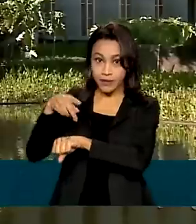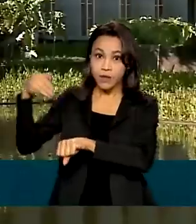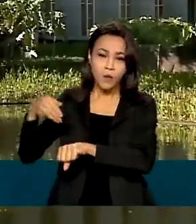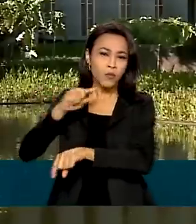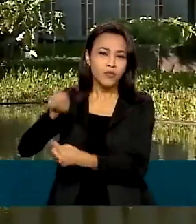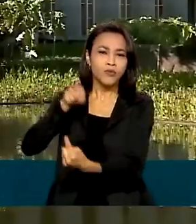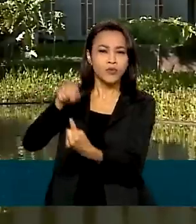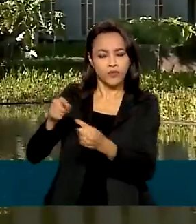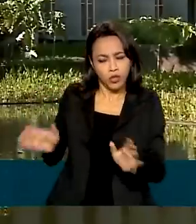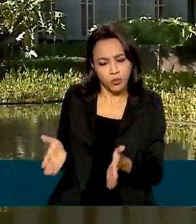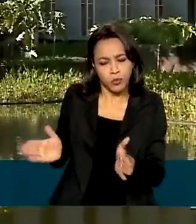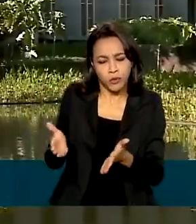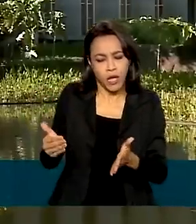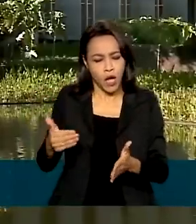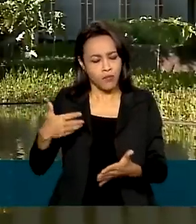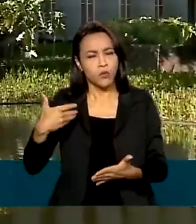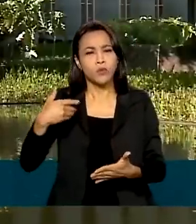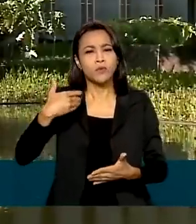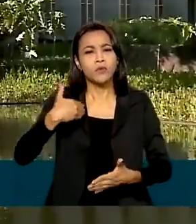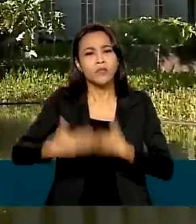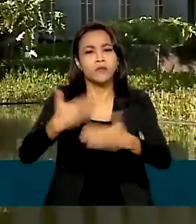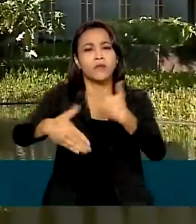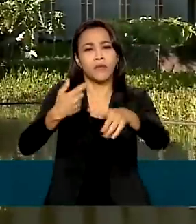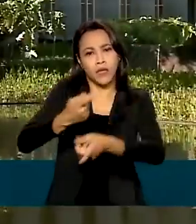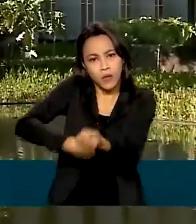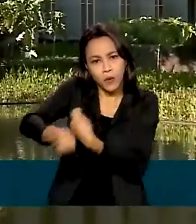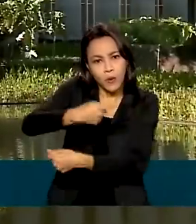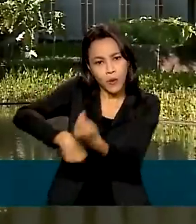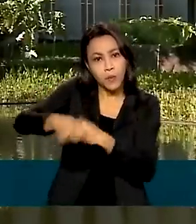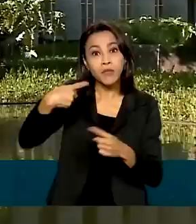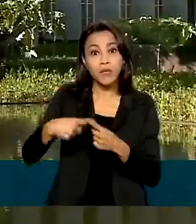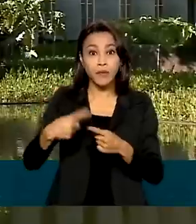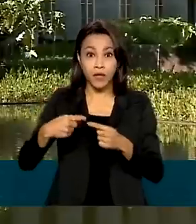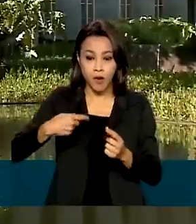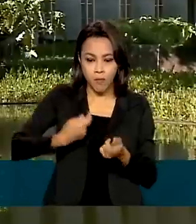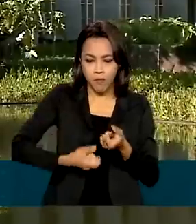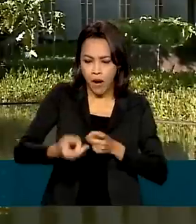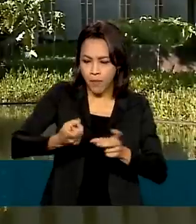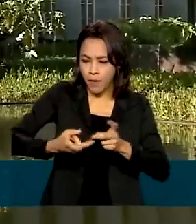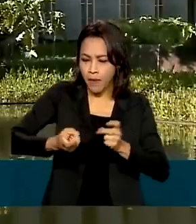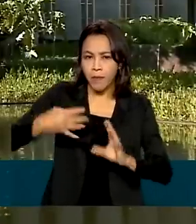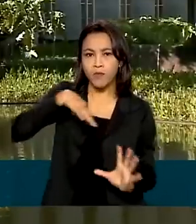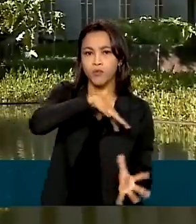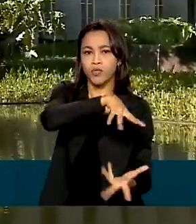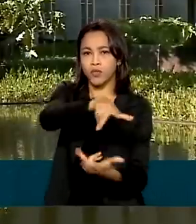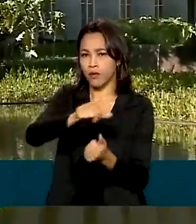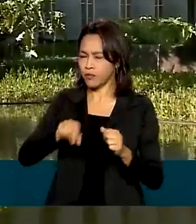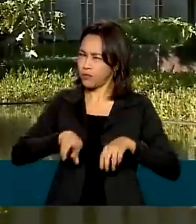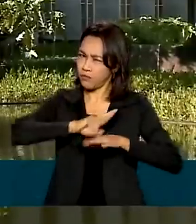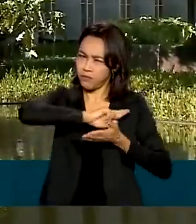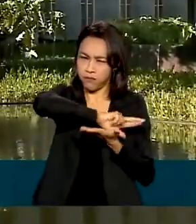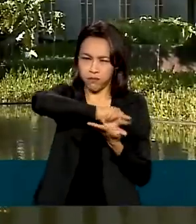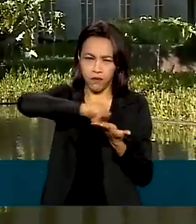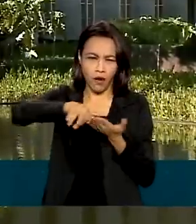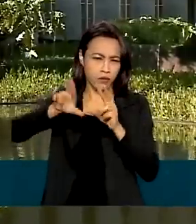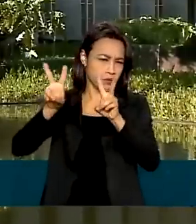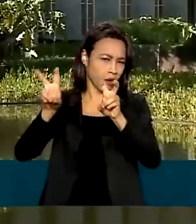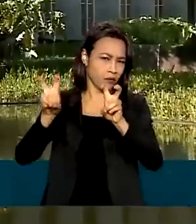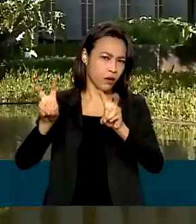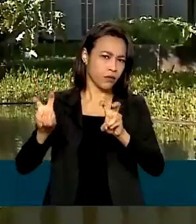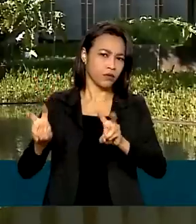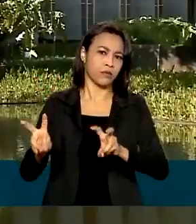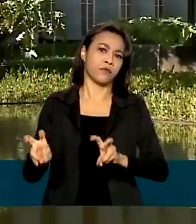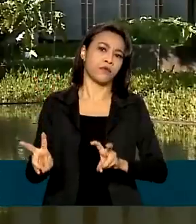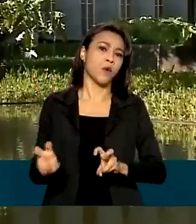estimular o progresso econômico e também o comércio mundial. Vários temas serão tratados aqui no fórum, como as ações